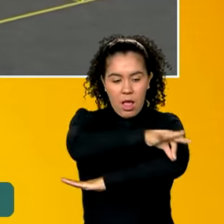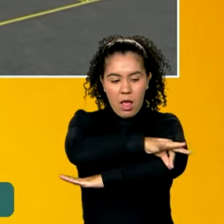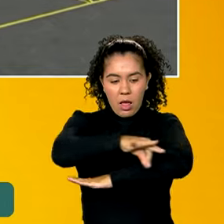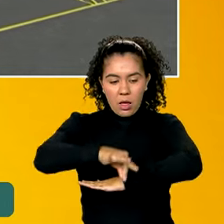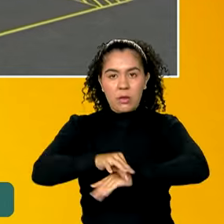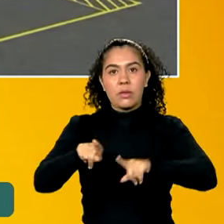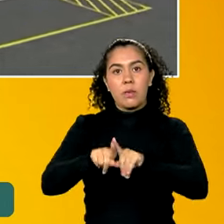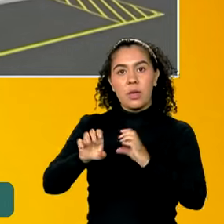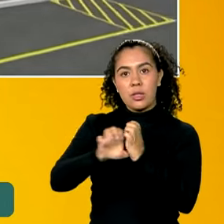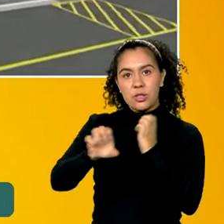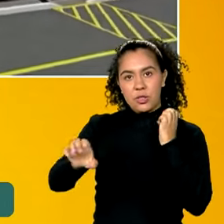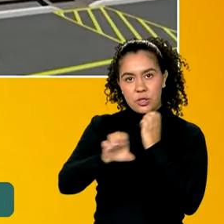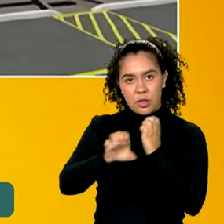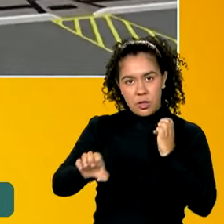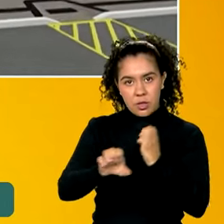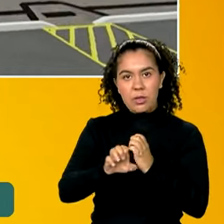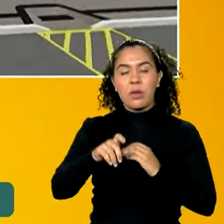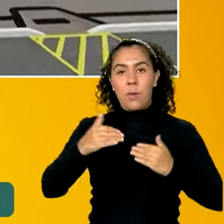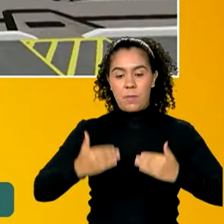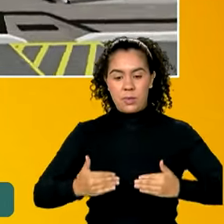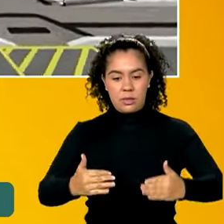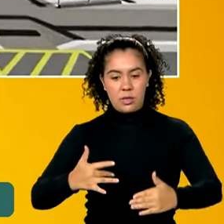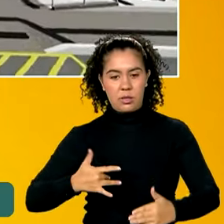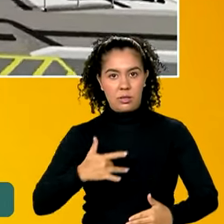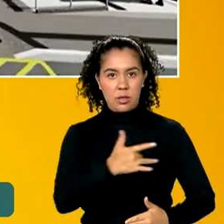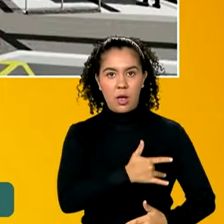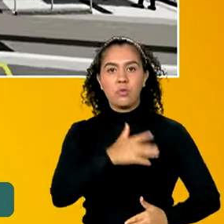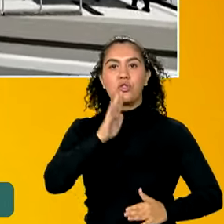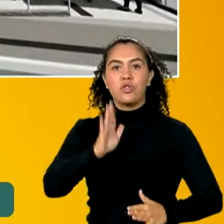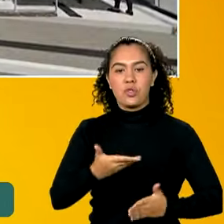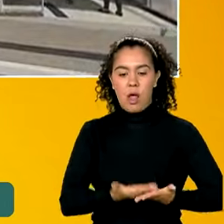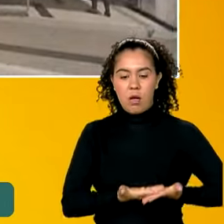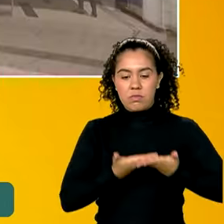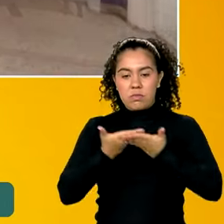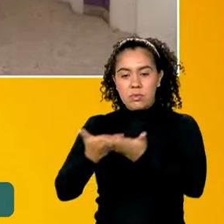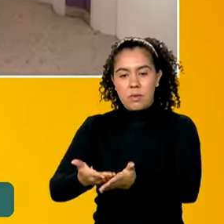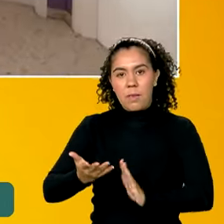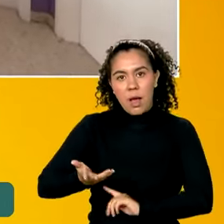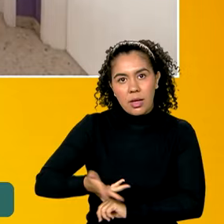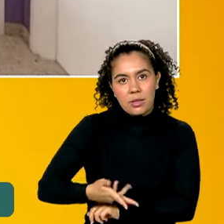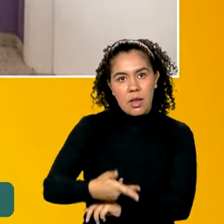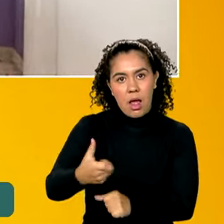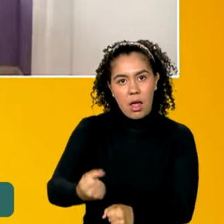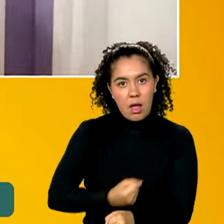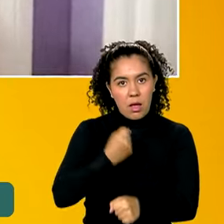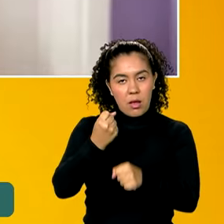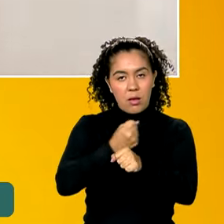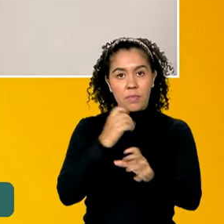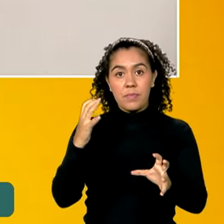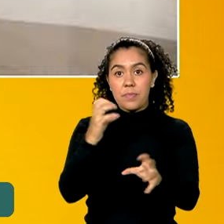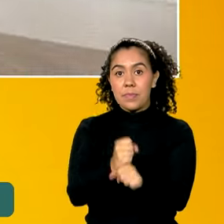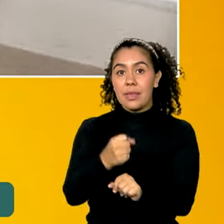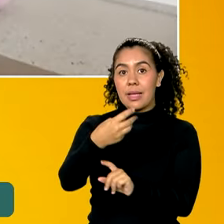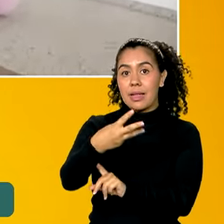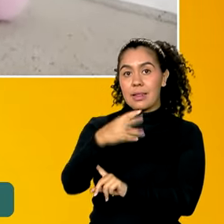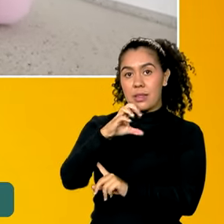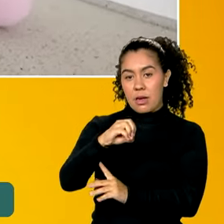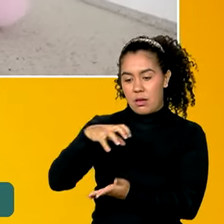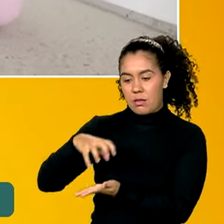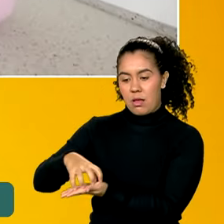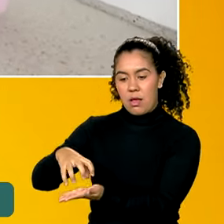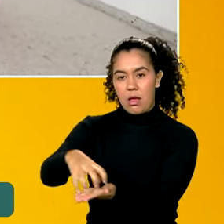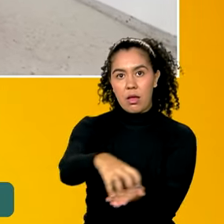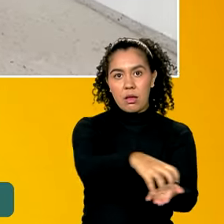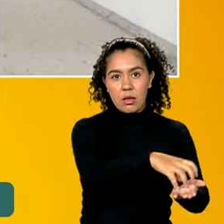disponibilizados pelo Ministério da Saúde para acelerar a execução das obras serão 30 centros de parto